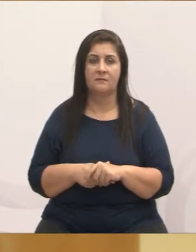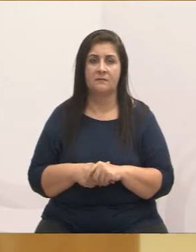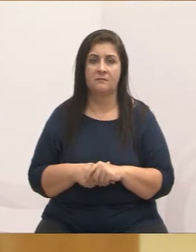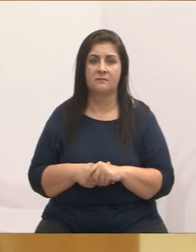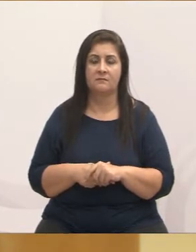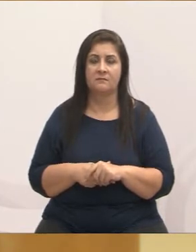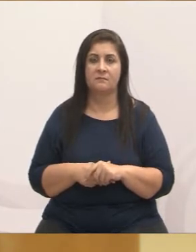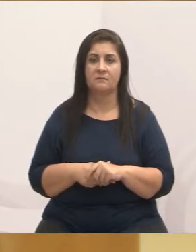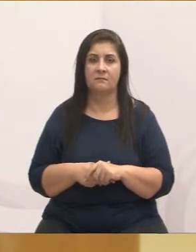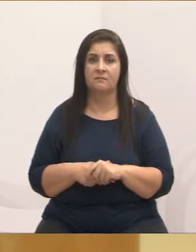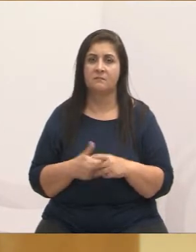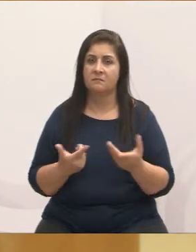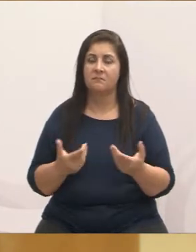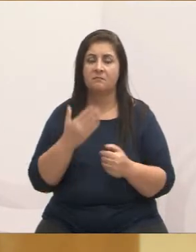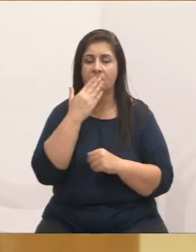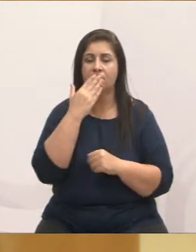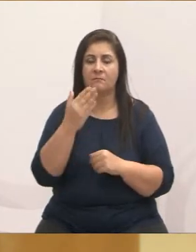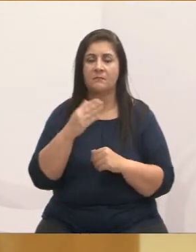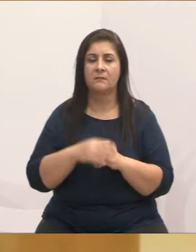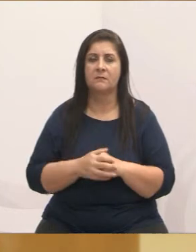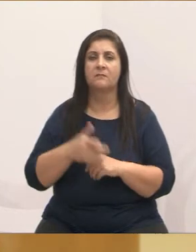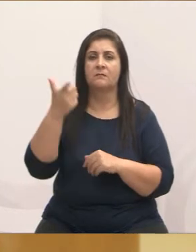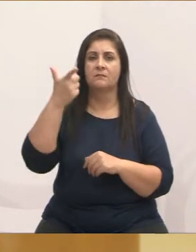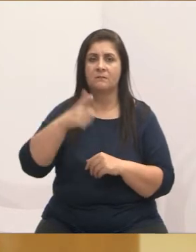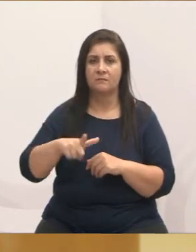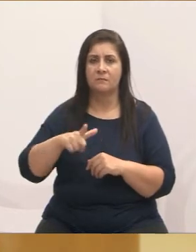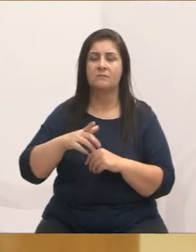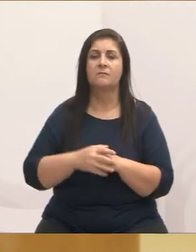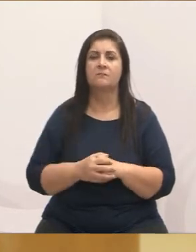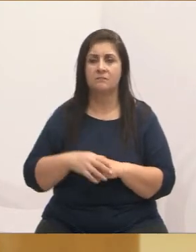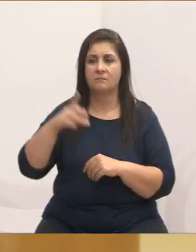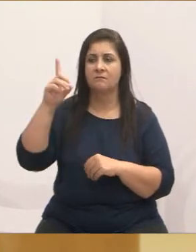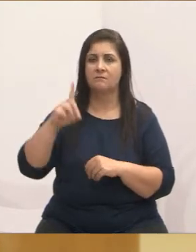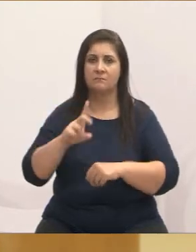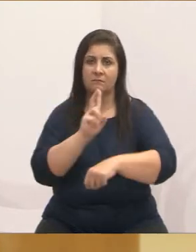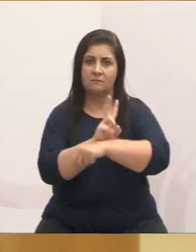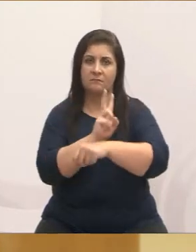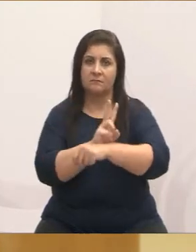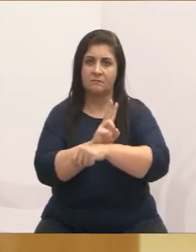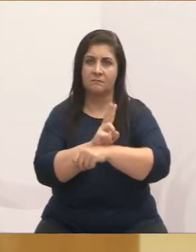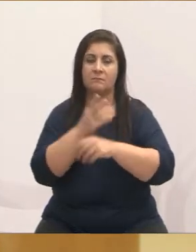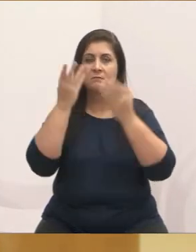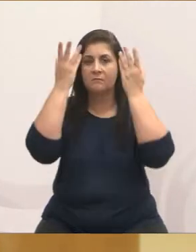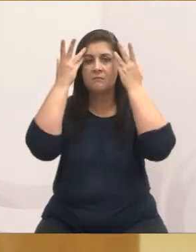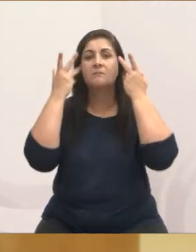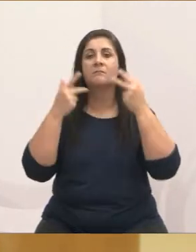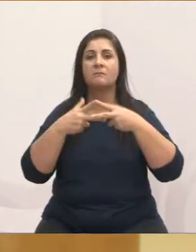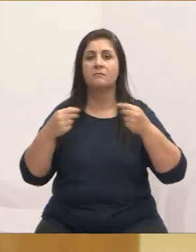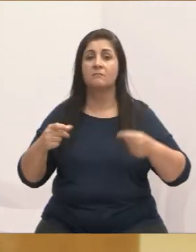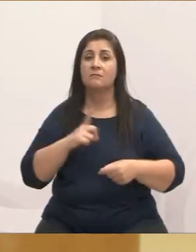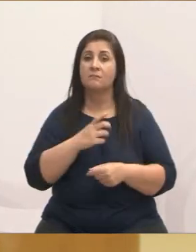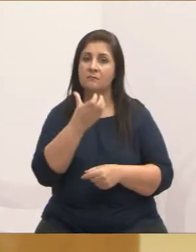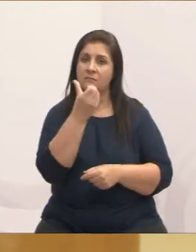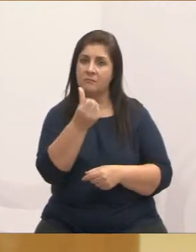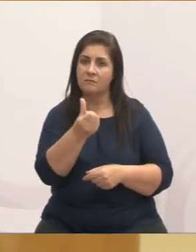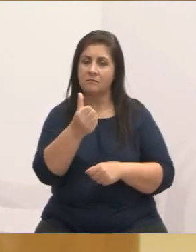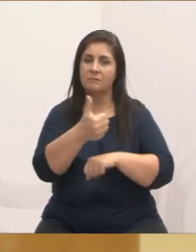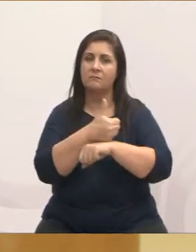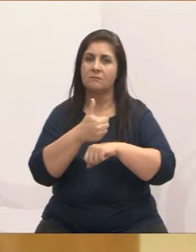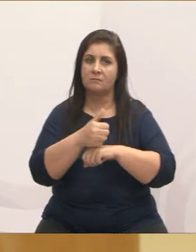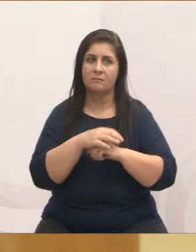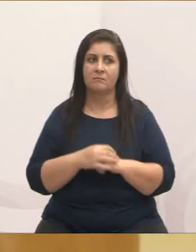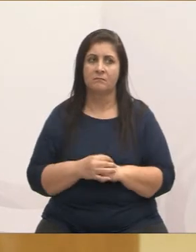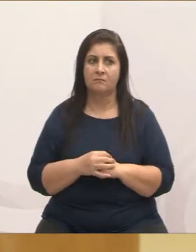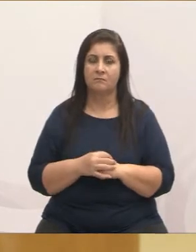reivindicação mais uma vez para a diretoria de proteção aos animais. Tem seis pessoas trabalhando lá. Nós, em cinco no